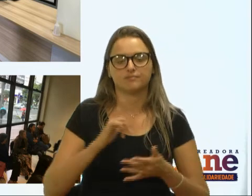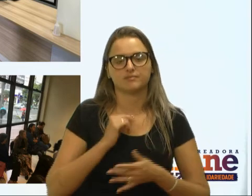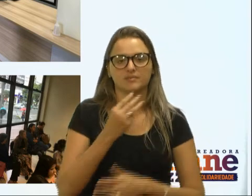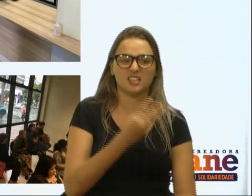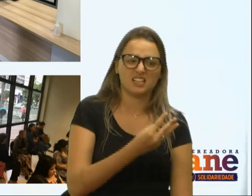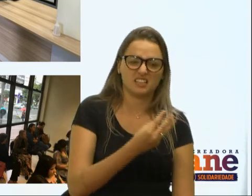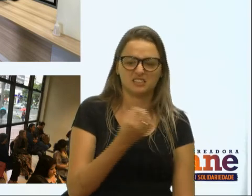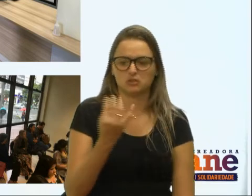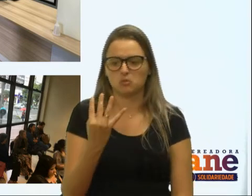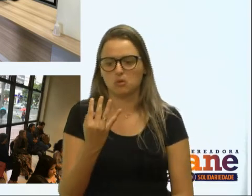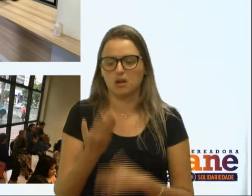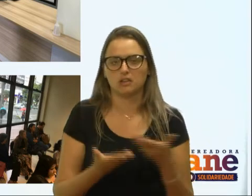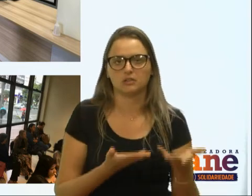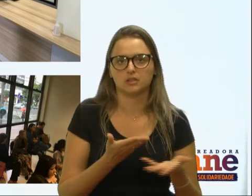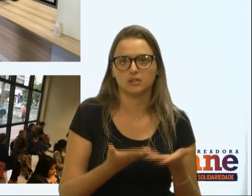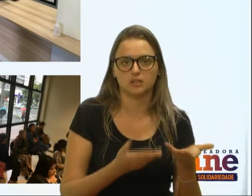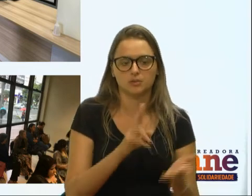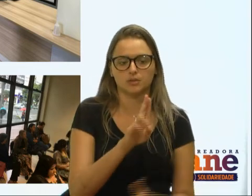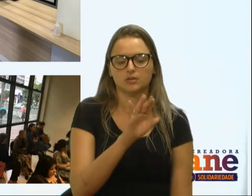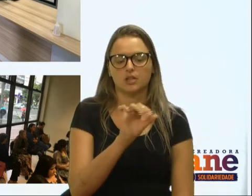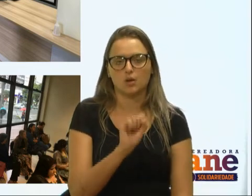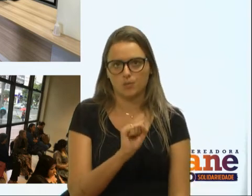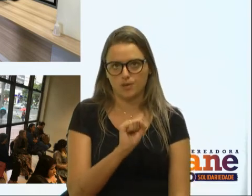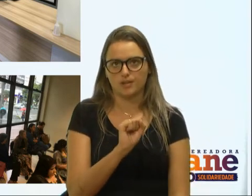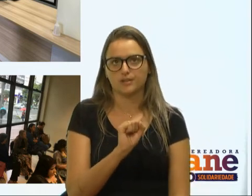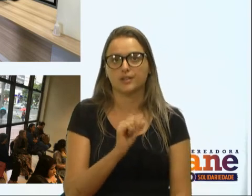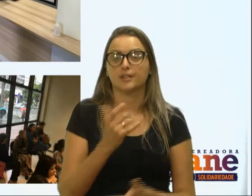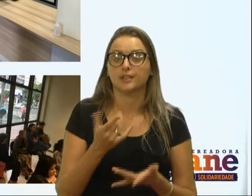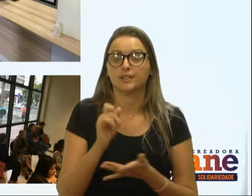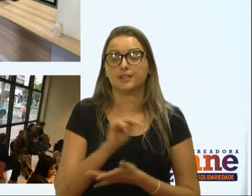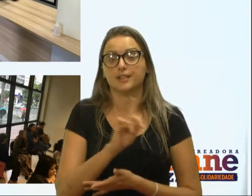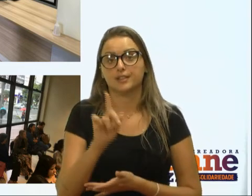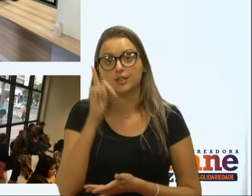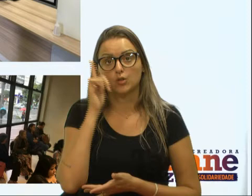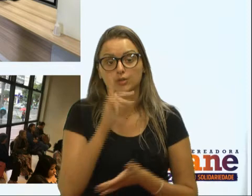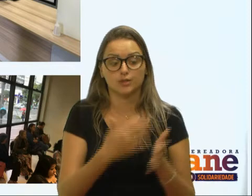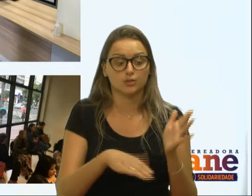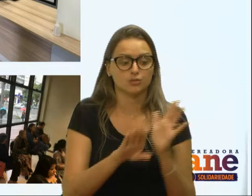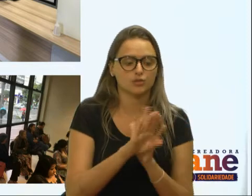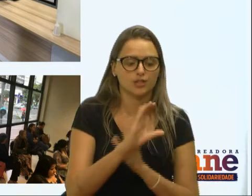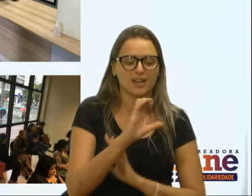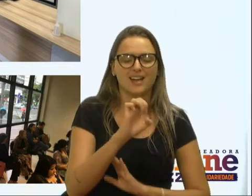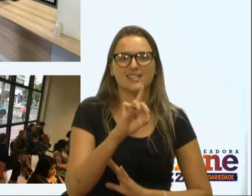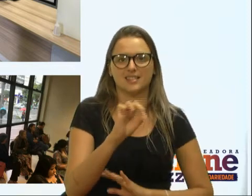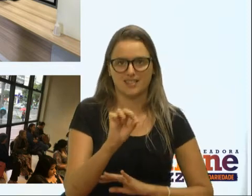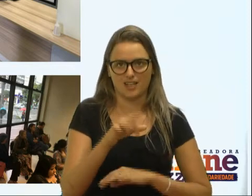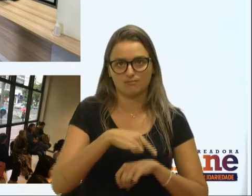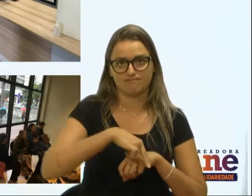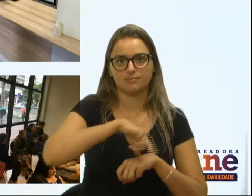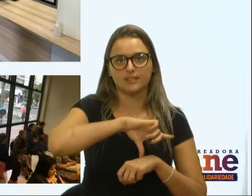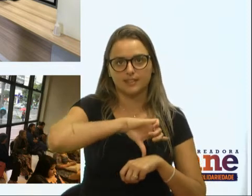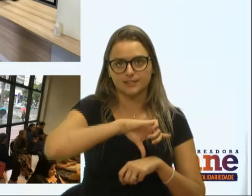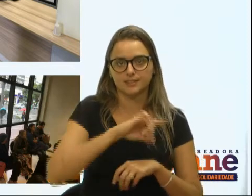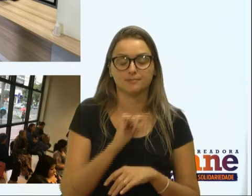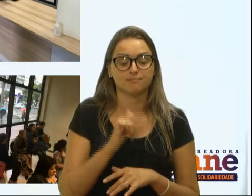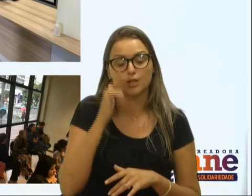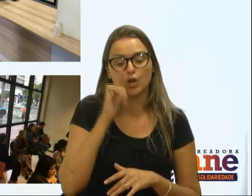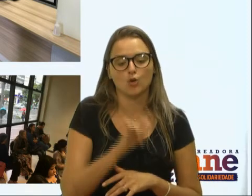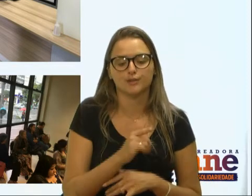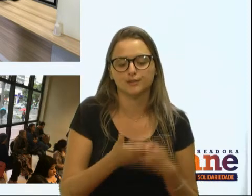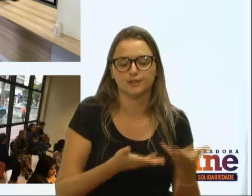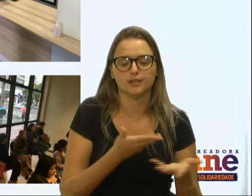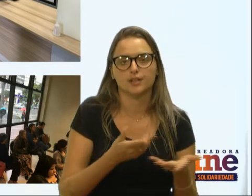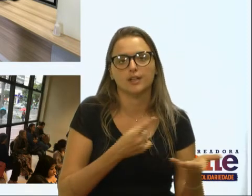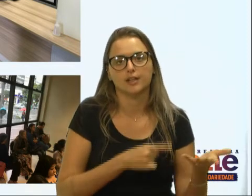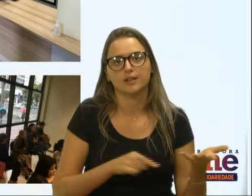a 4 atendimentos nas unidades básicas de saúde. Quem não conseguiu chegar cedo o suficiente para ter uma dessas fichas, acaba indo